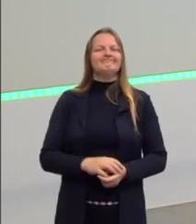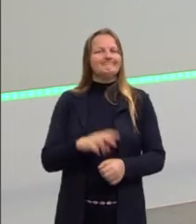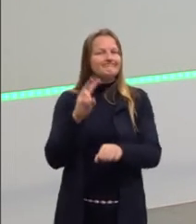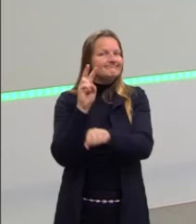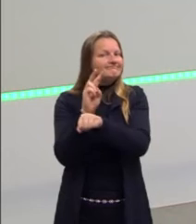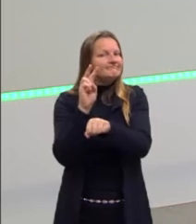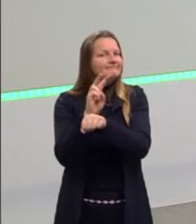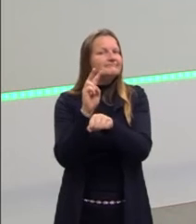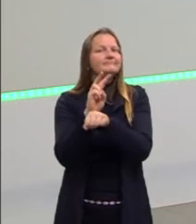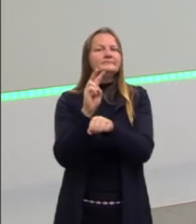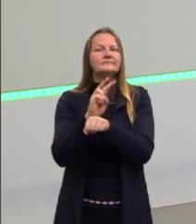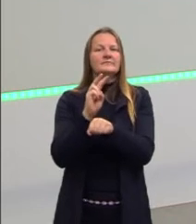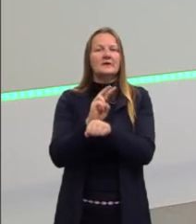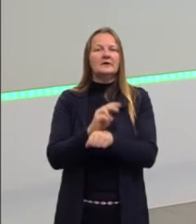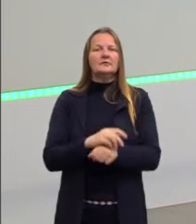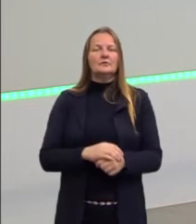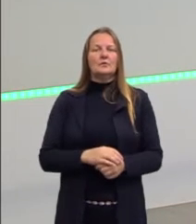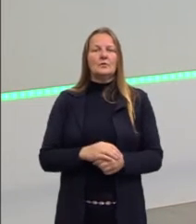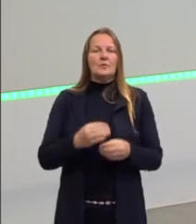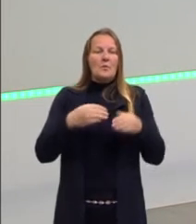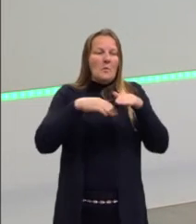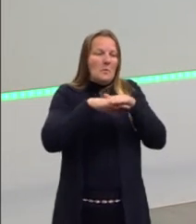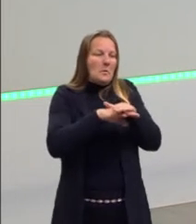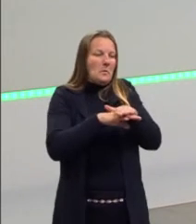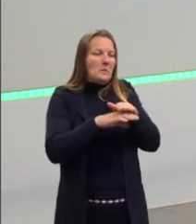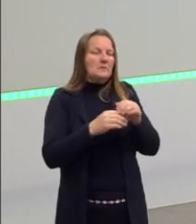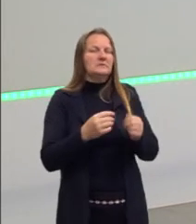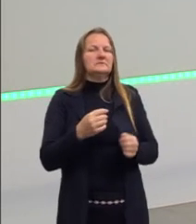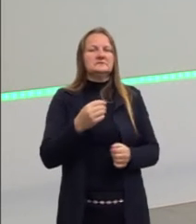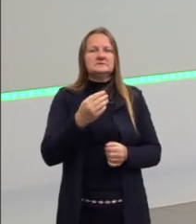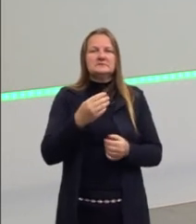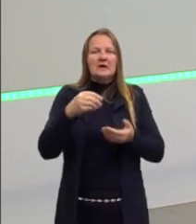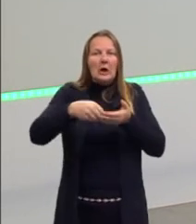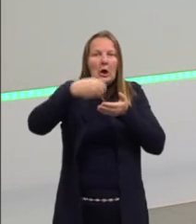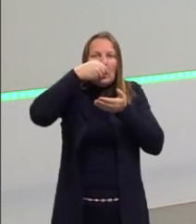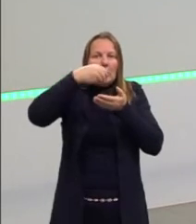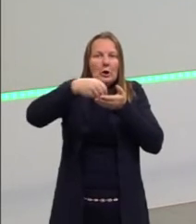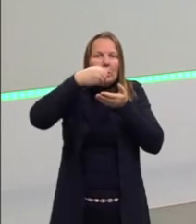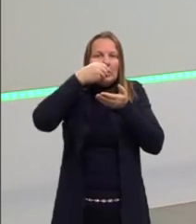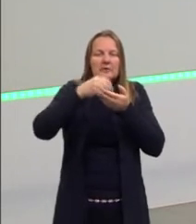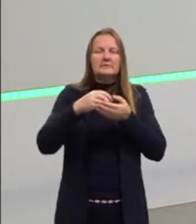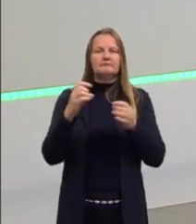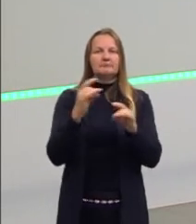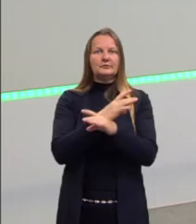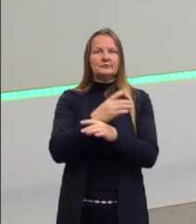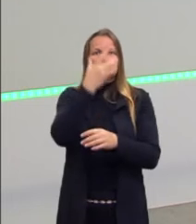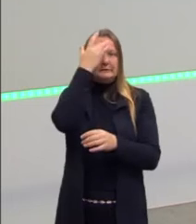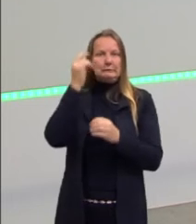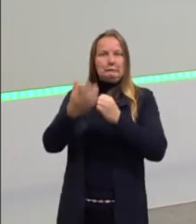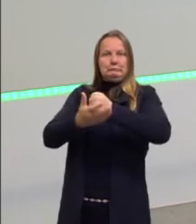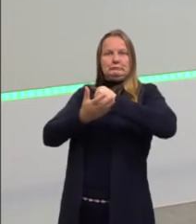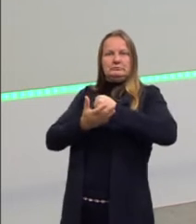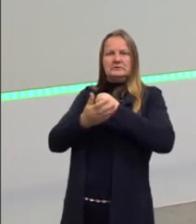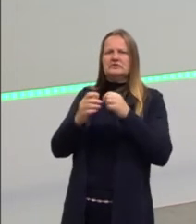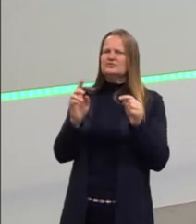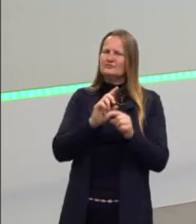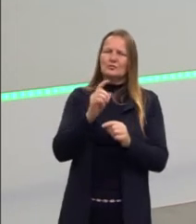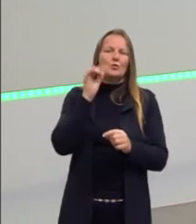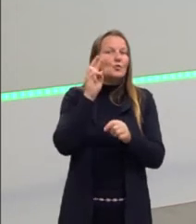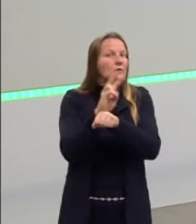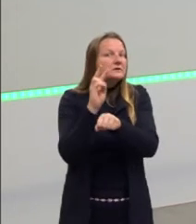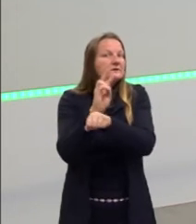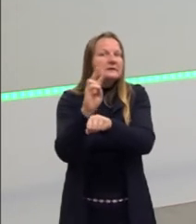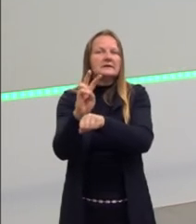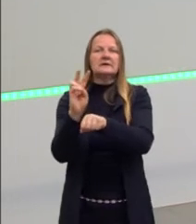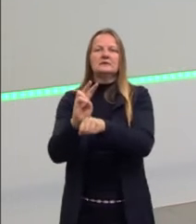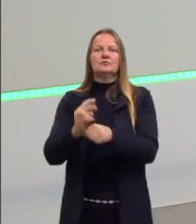Vêm quase com uma pessoa junto para colocar na nossa boca o alimento, né? Vêm praticamente prontos os alimentos. Então, a gente tem que analisar